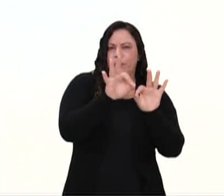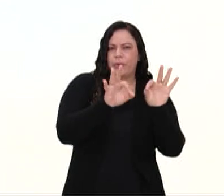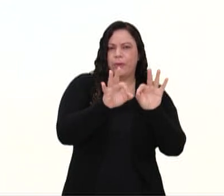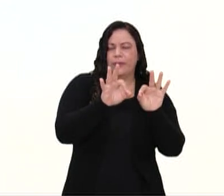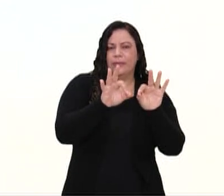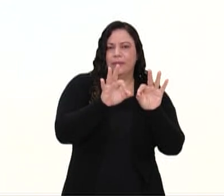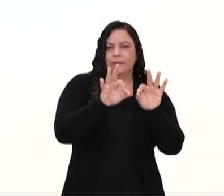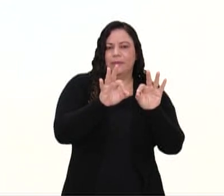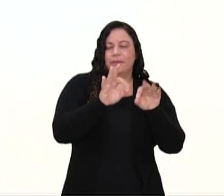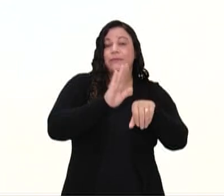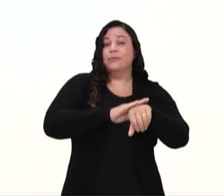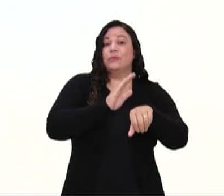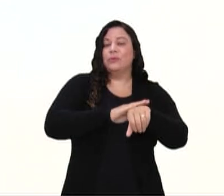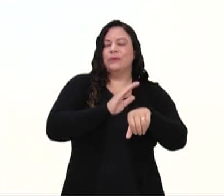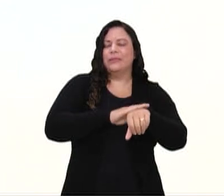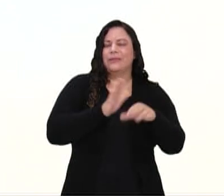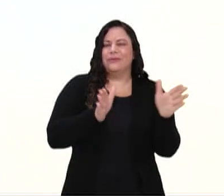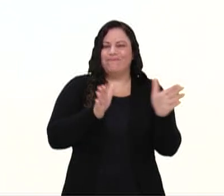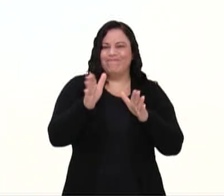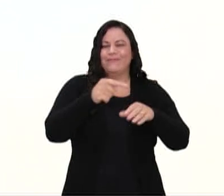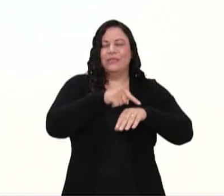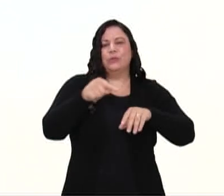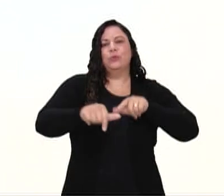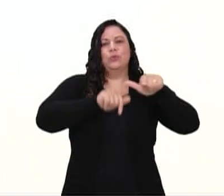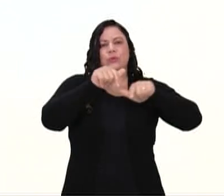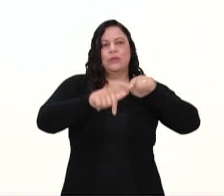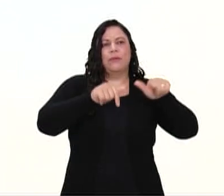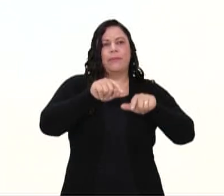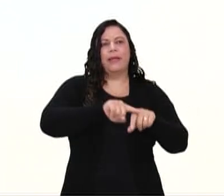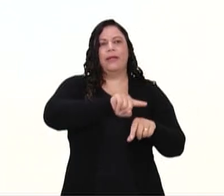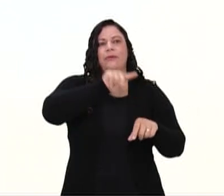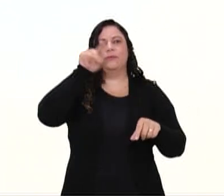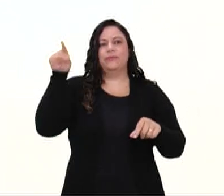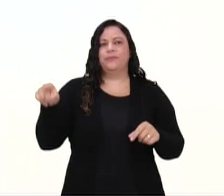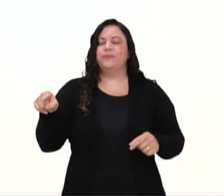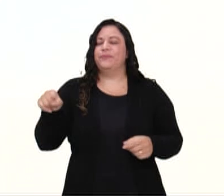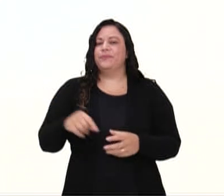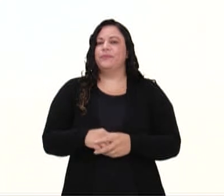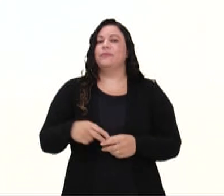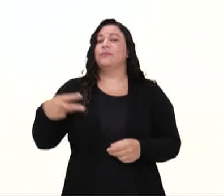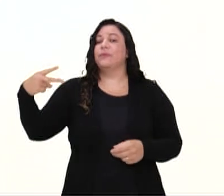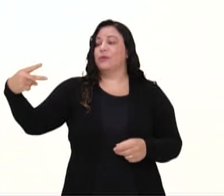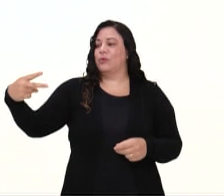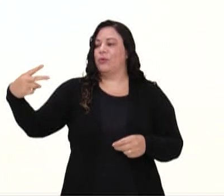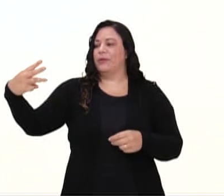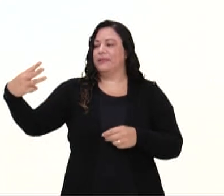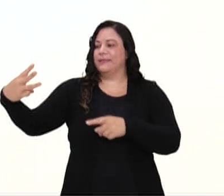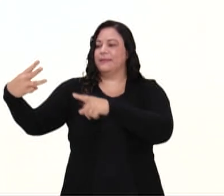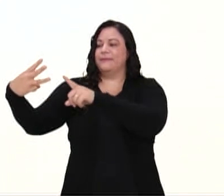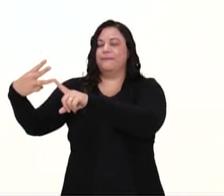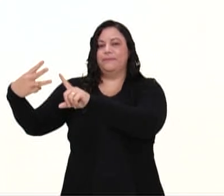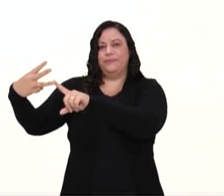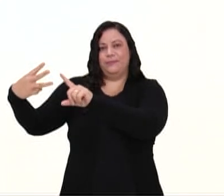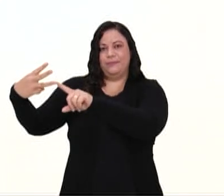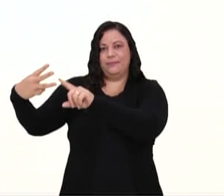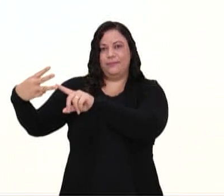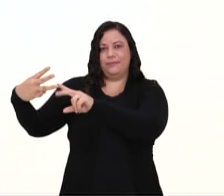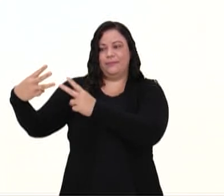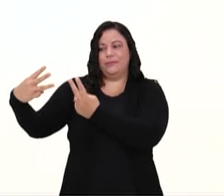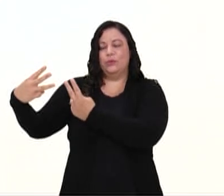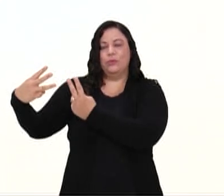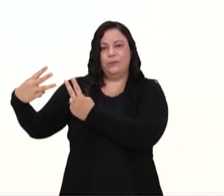trabalho. Onde que isso acontece? Então, o número dois, a gente vai levar lá para a ginástica laboral,